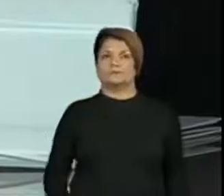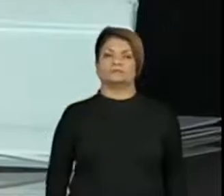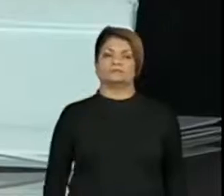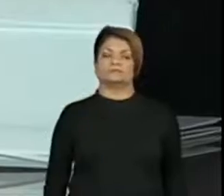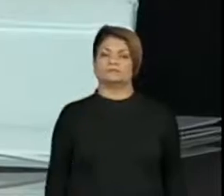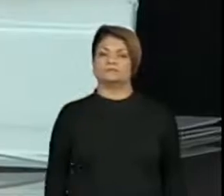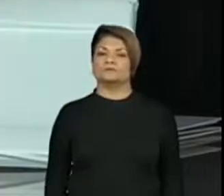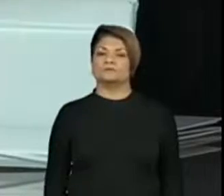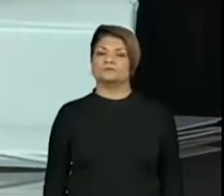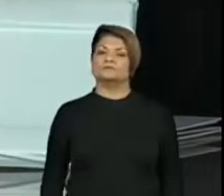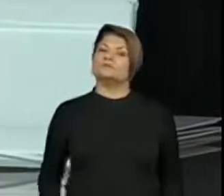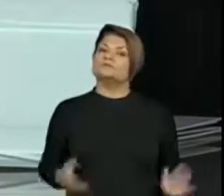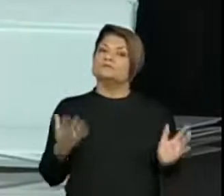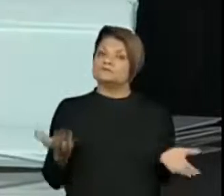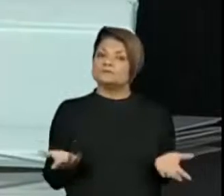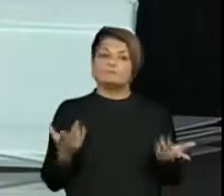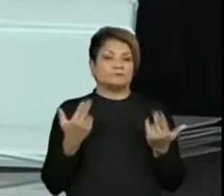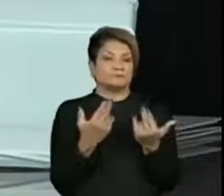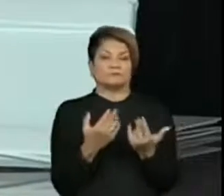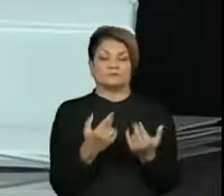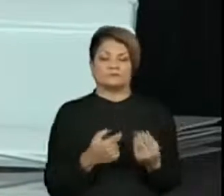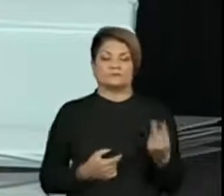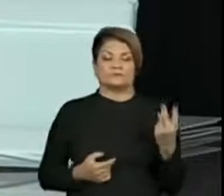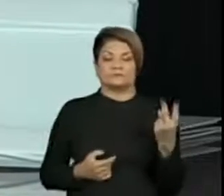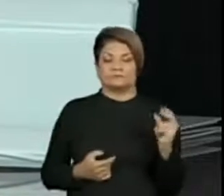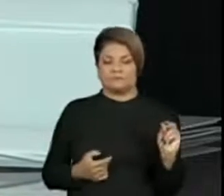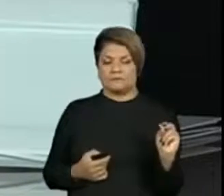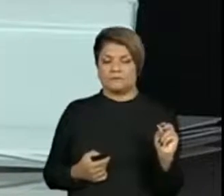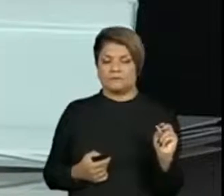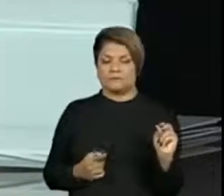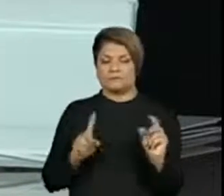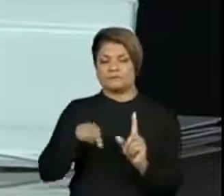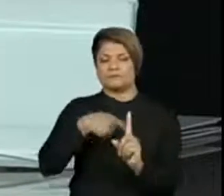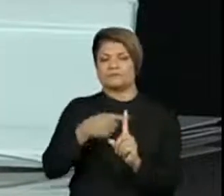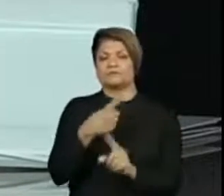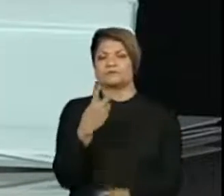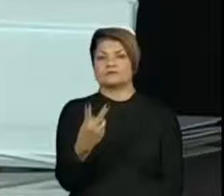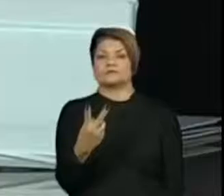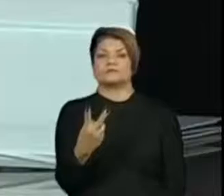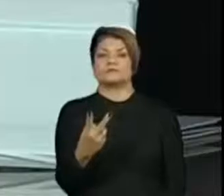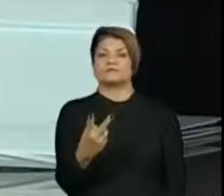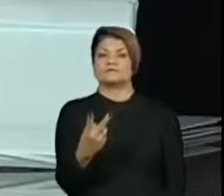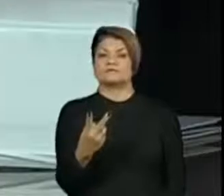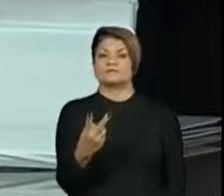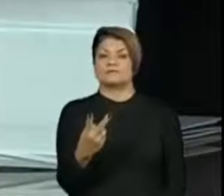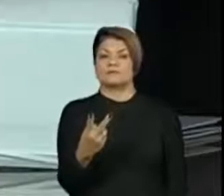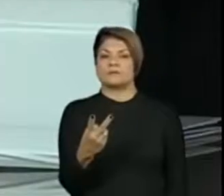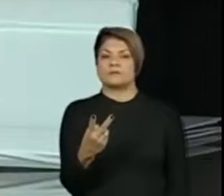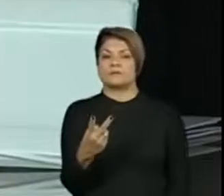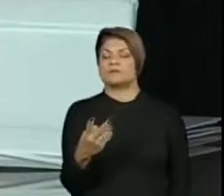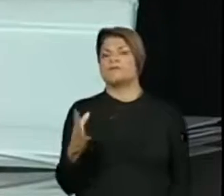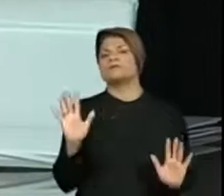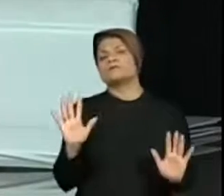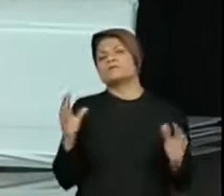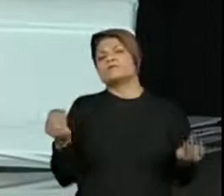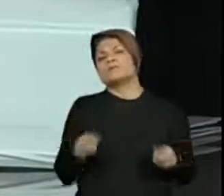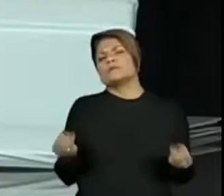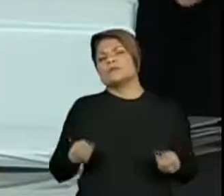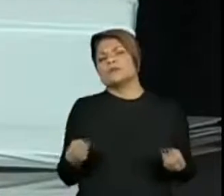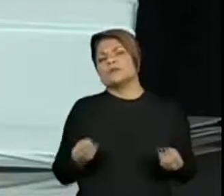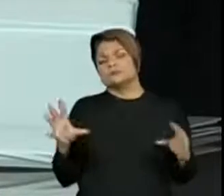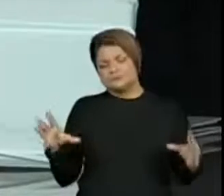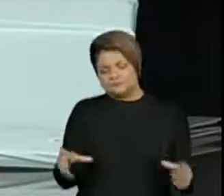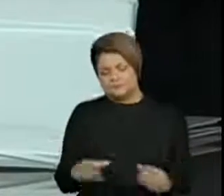Então, é o mesmo que dizer que ele tinha 20 mais 2. Mas aí, como que nós fazemos para